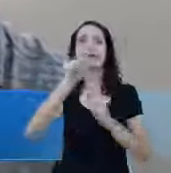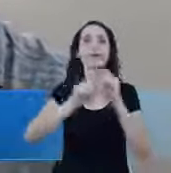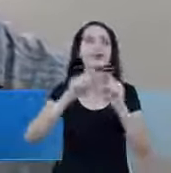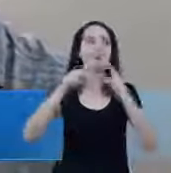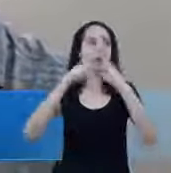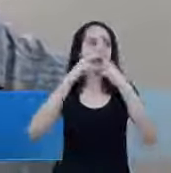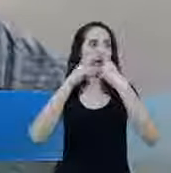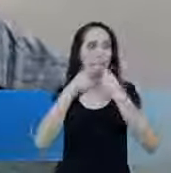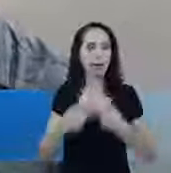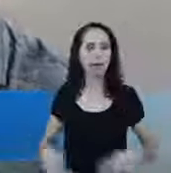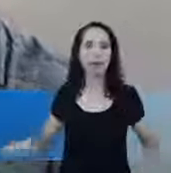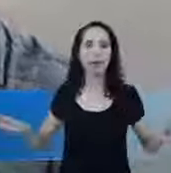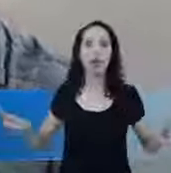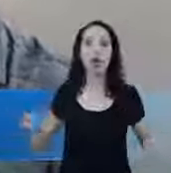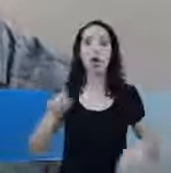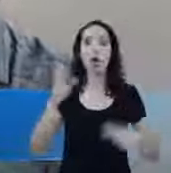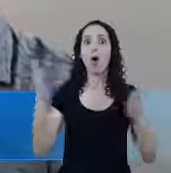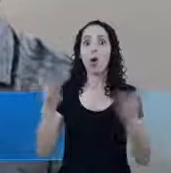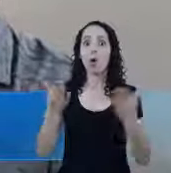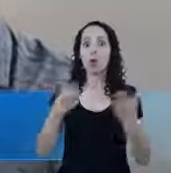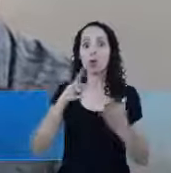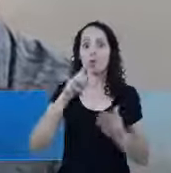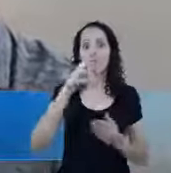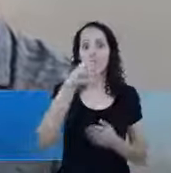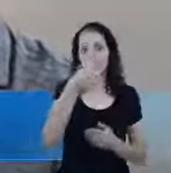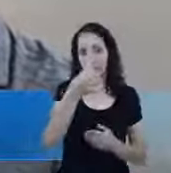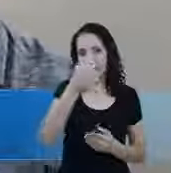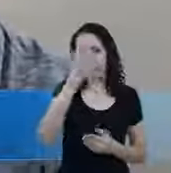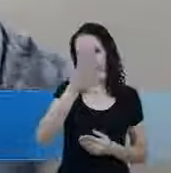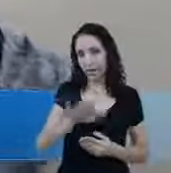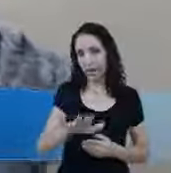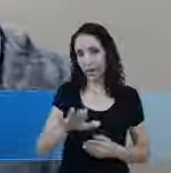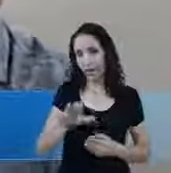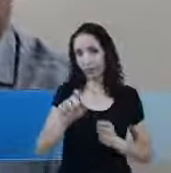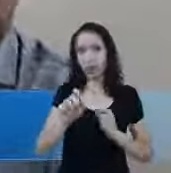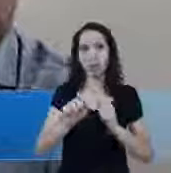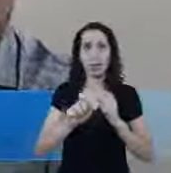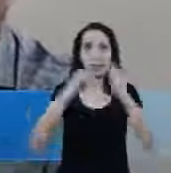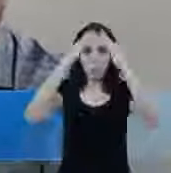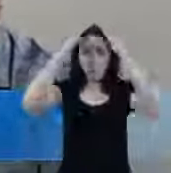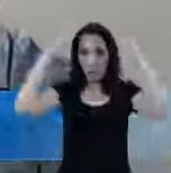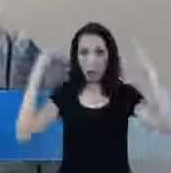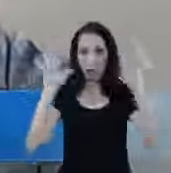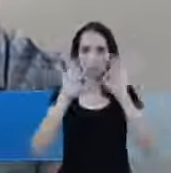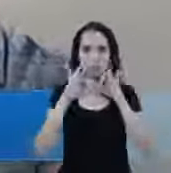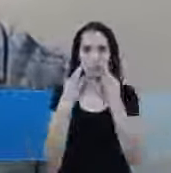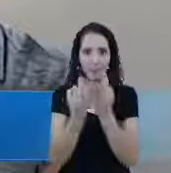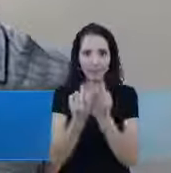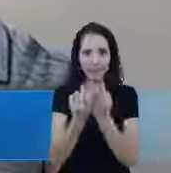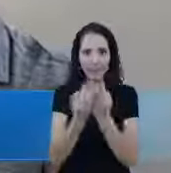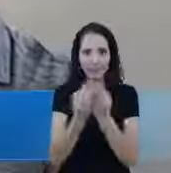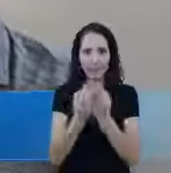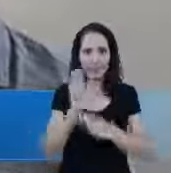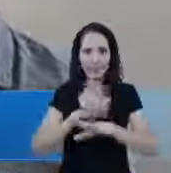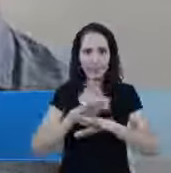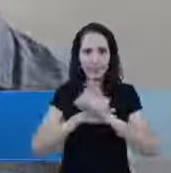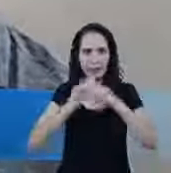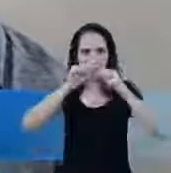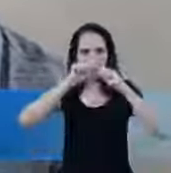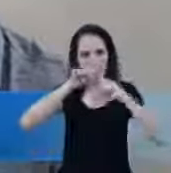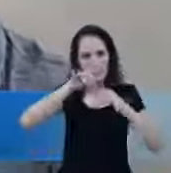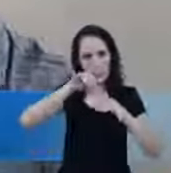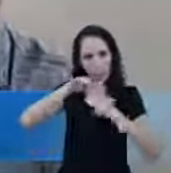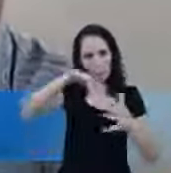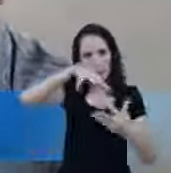E a gente vai ter hoje Às 18 horas Uma live específica Sobre como proteger A tua família Em dias de pandemia Nessa construção Da